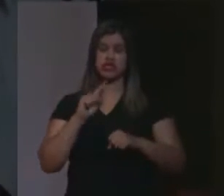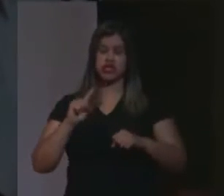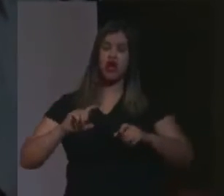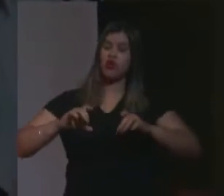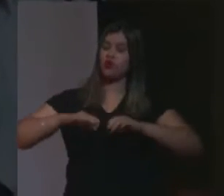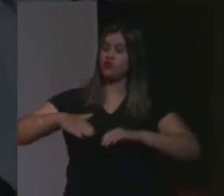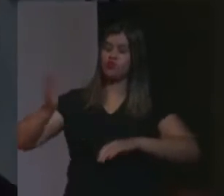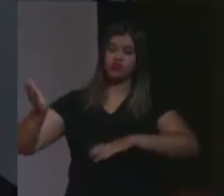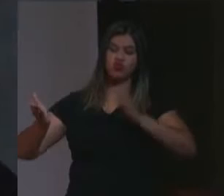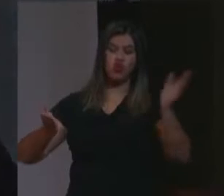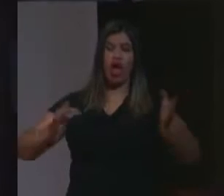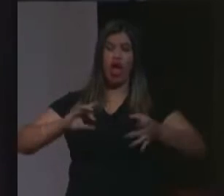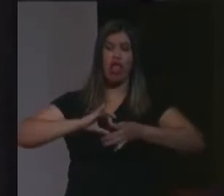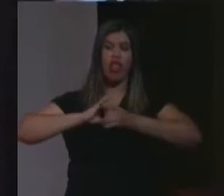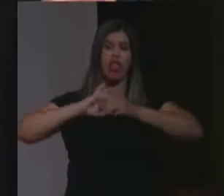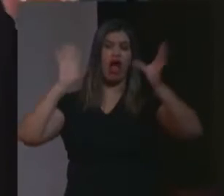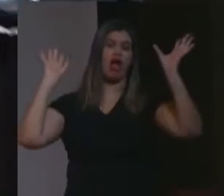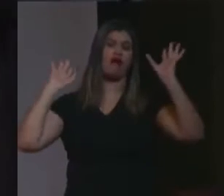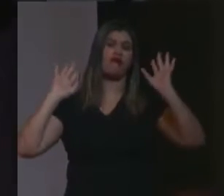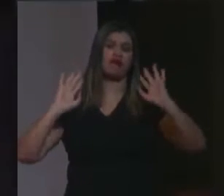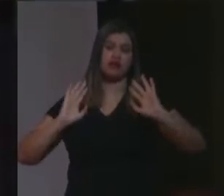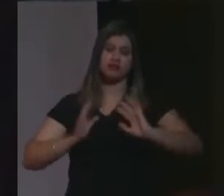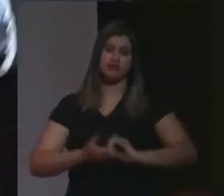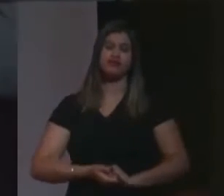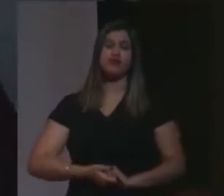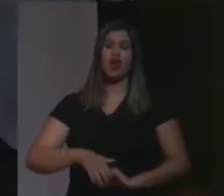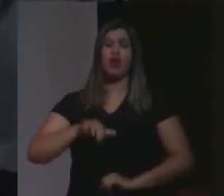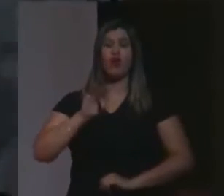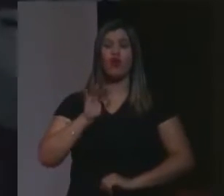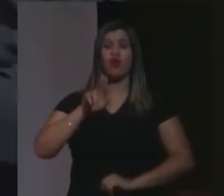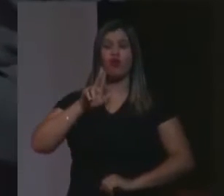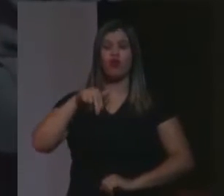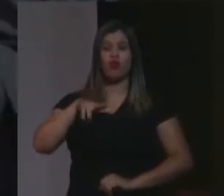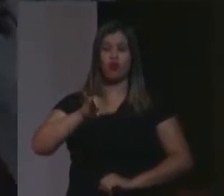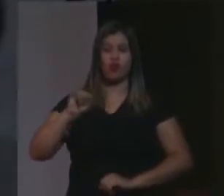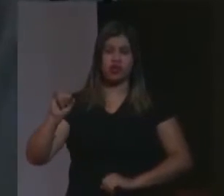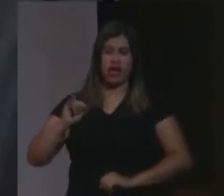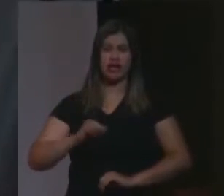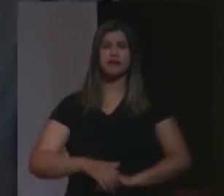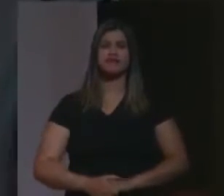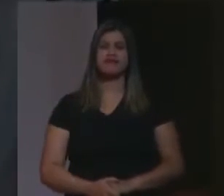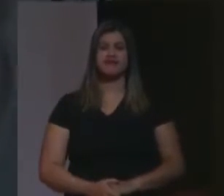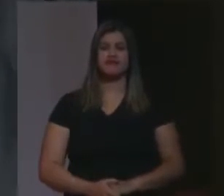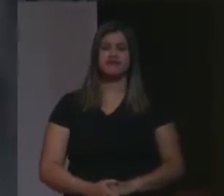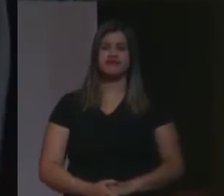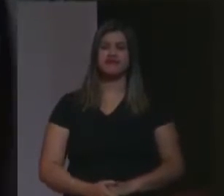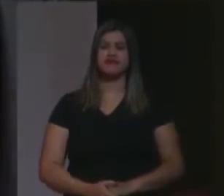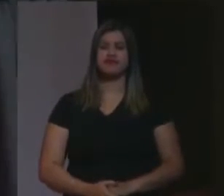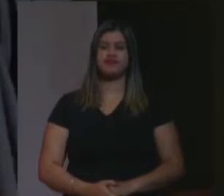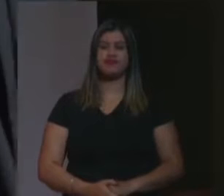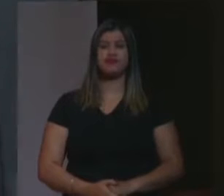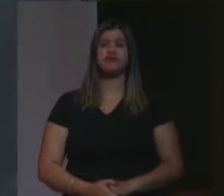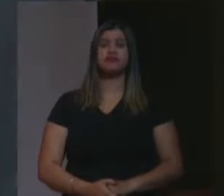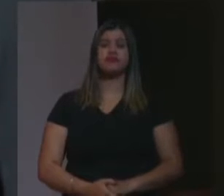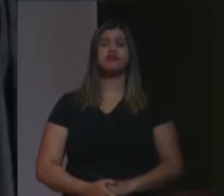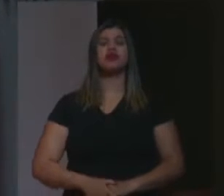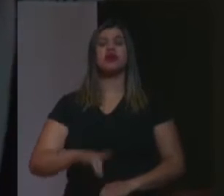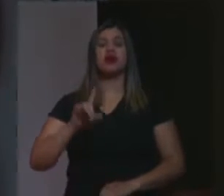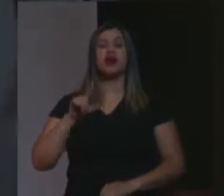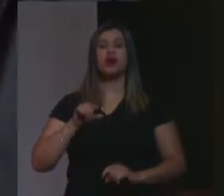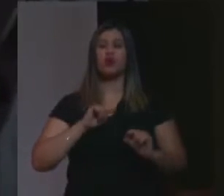anti-indigenista, a nossa FUNAI hoje é digna de